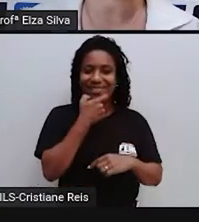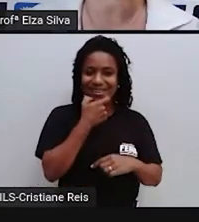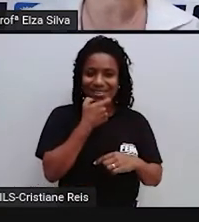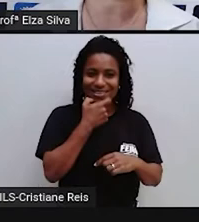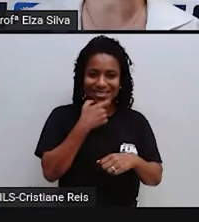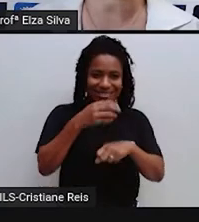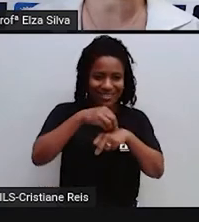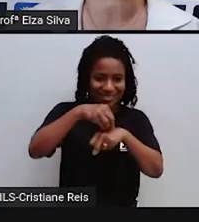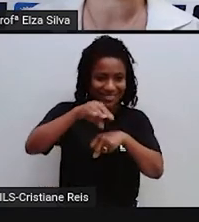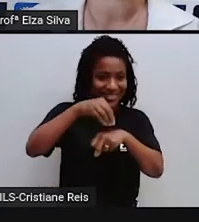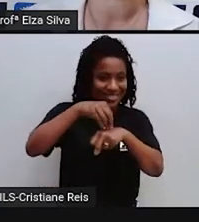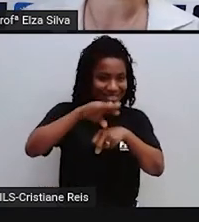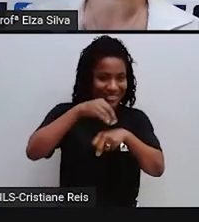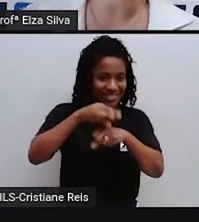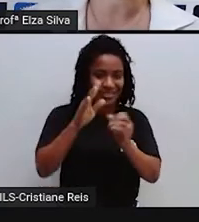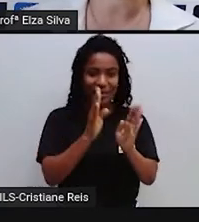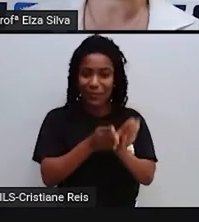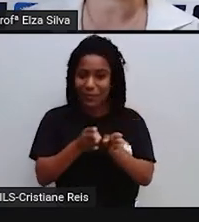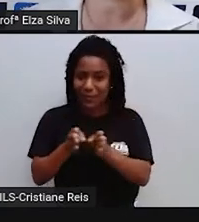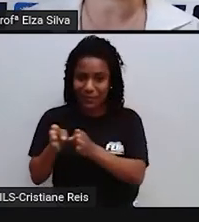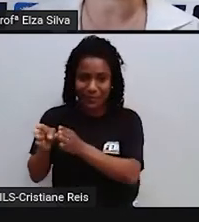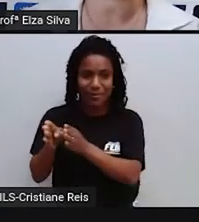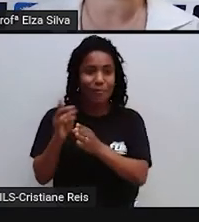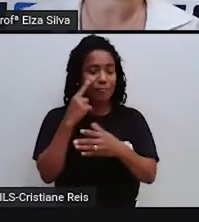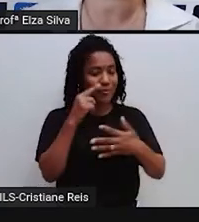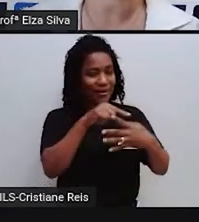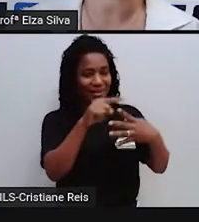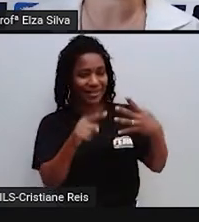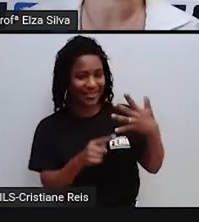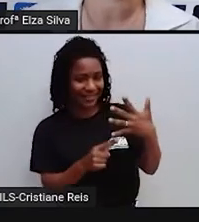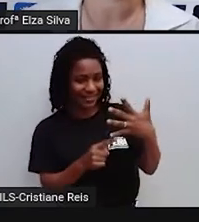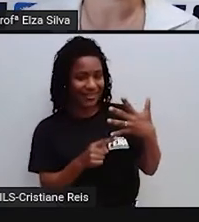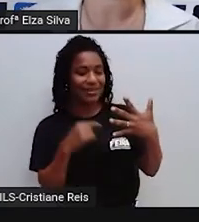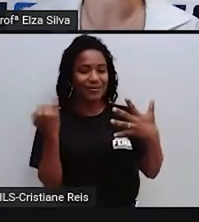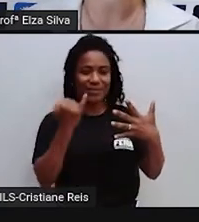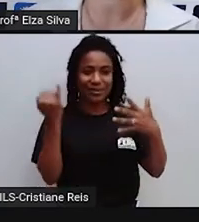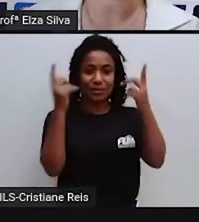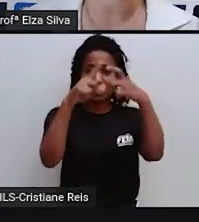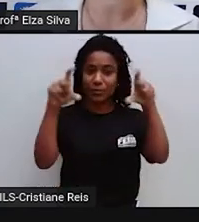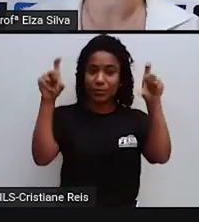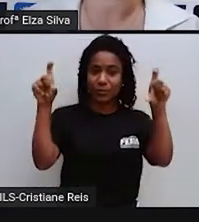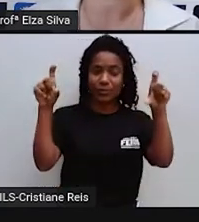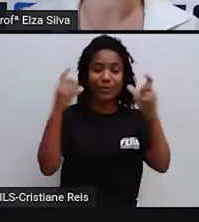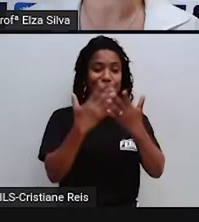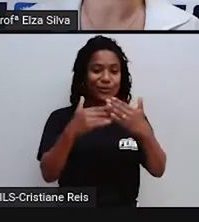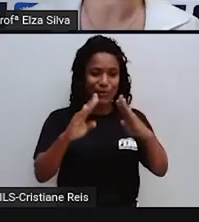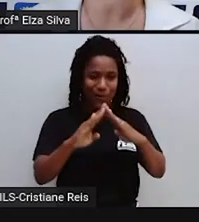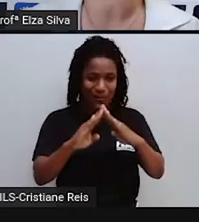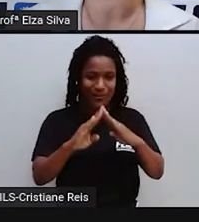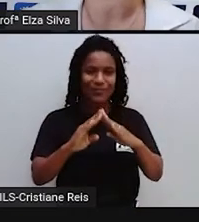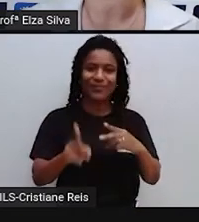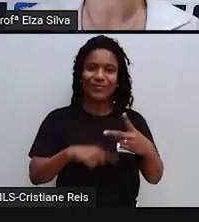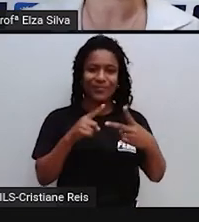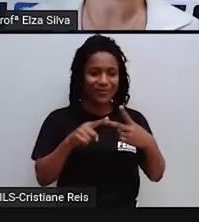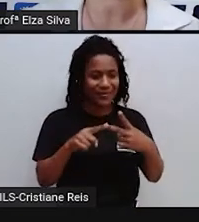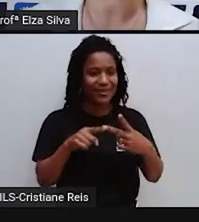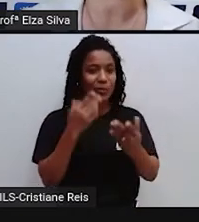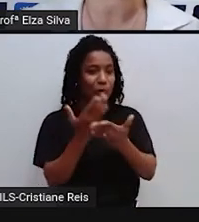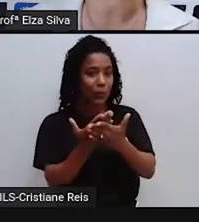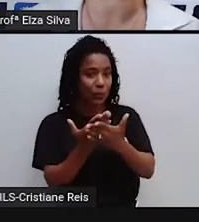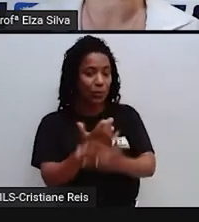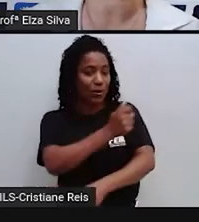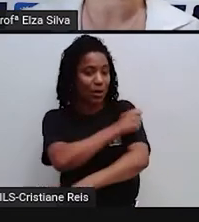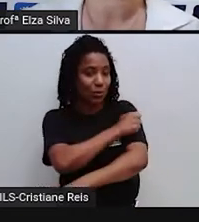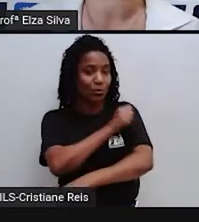estão colocando em prática? Então escreva aí o cabeçalho em inglês. Coloque skill, o nome da escola. Student,